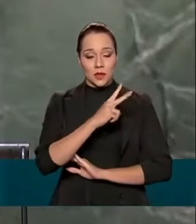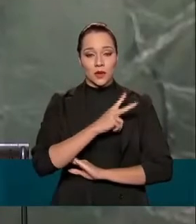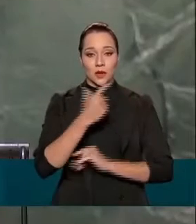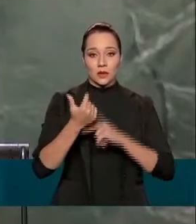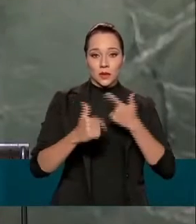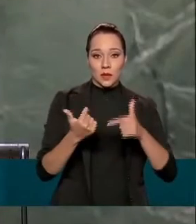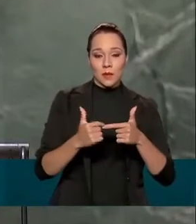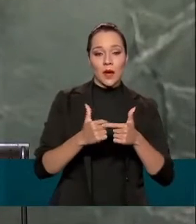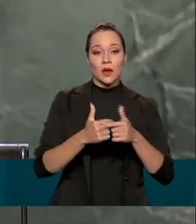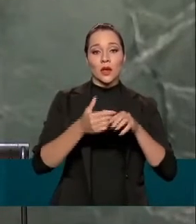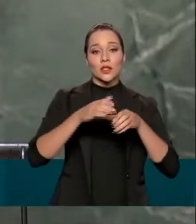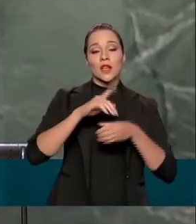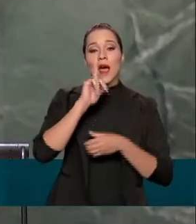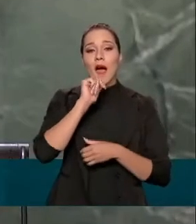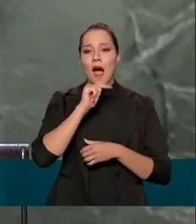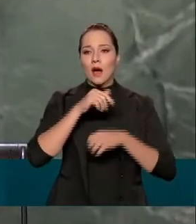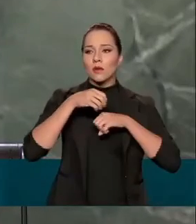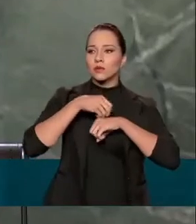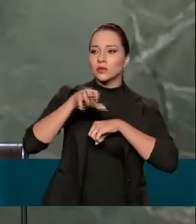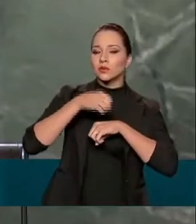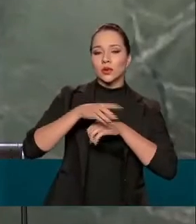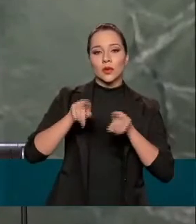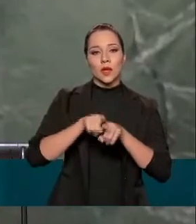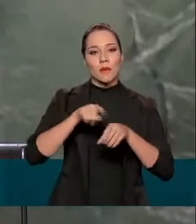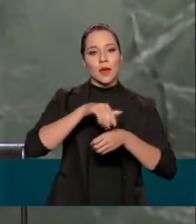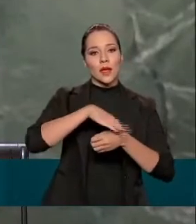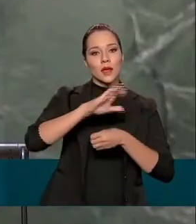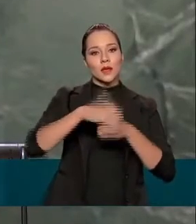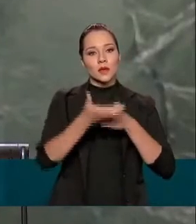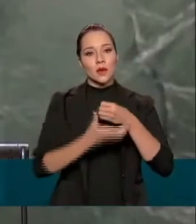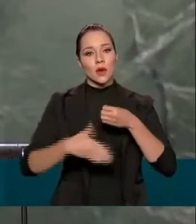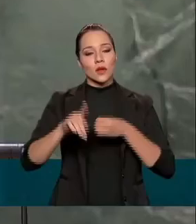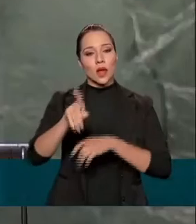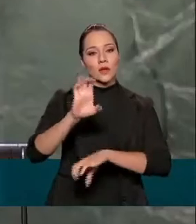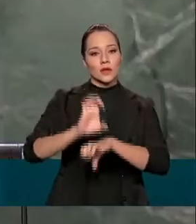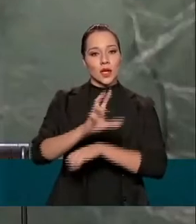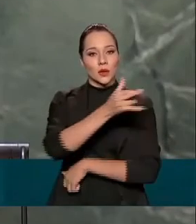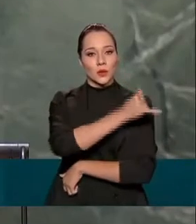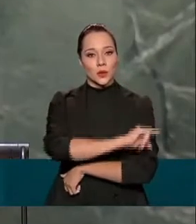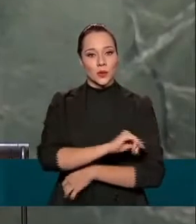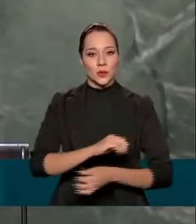serviço de distribuição de água e esgoto no estado do Rio de Janeiro.